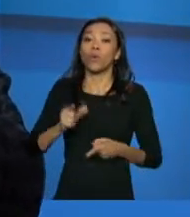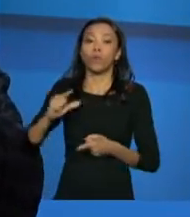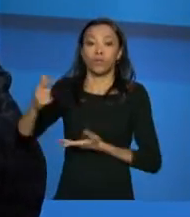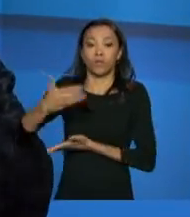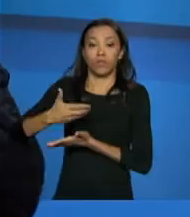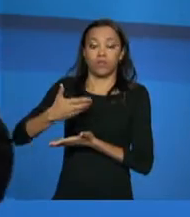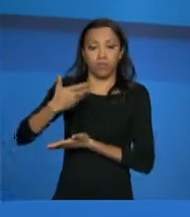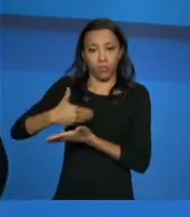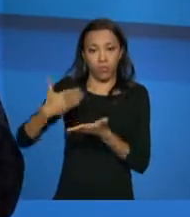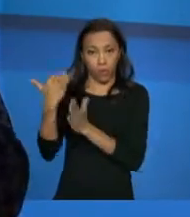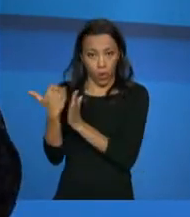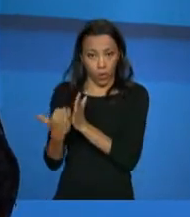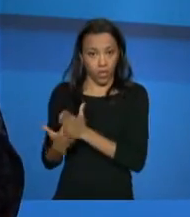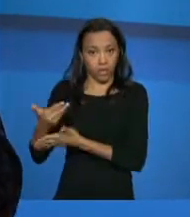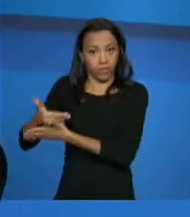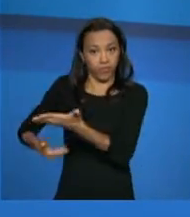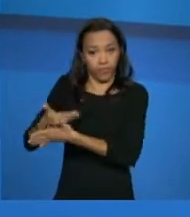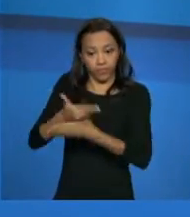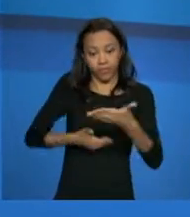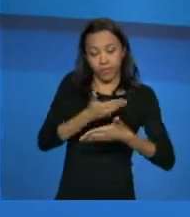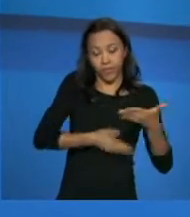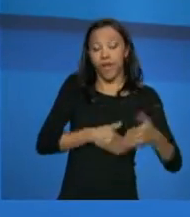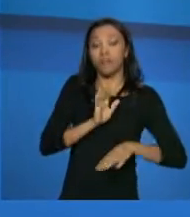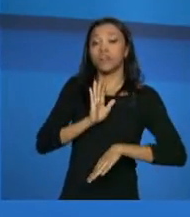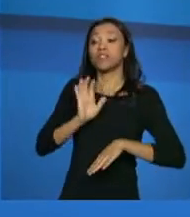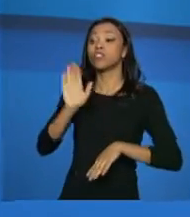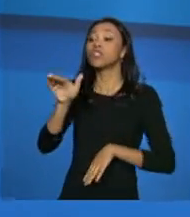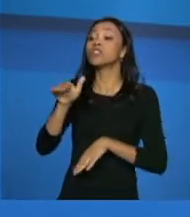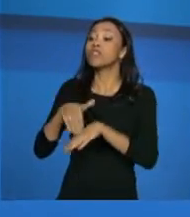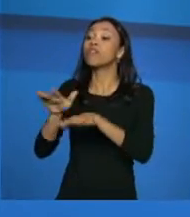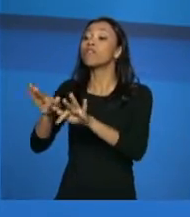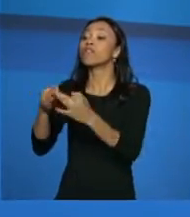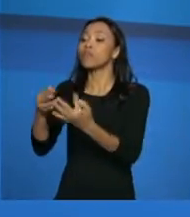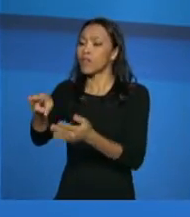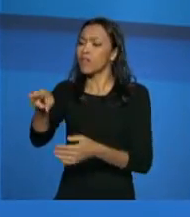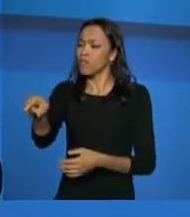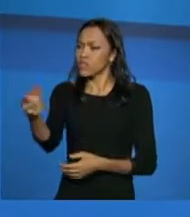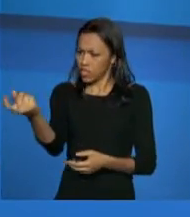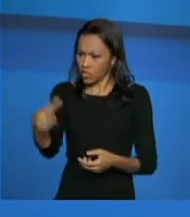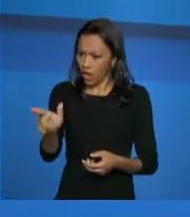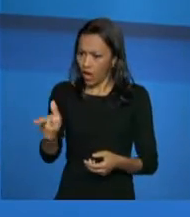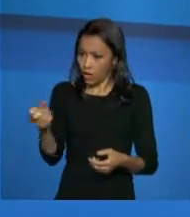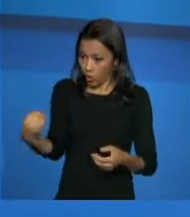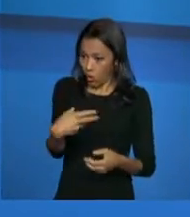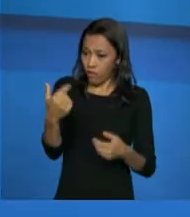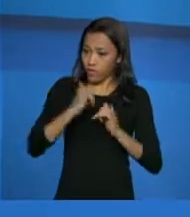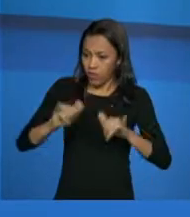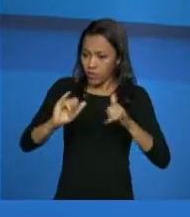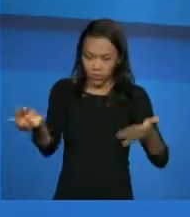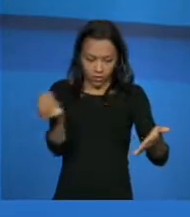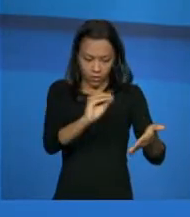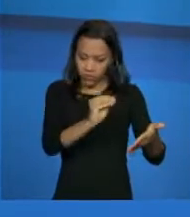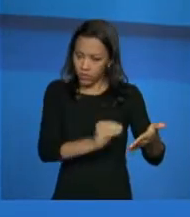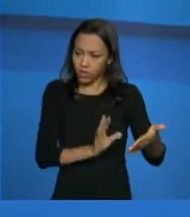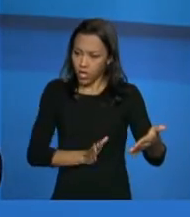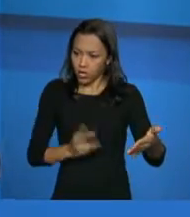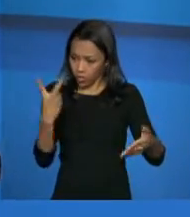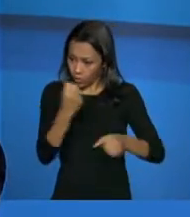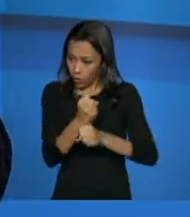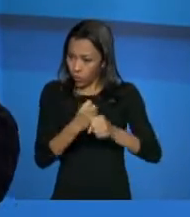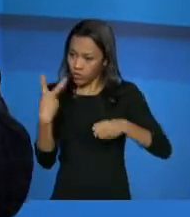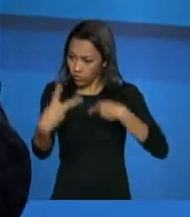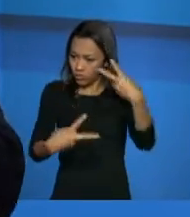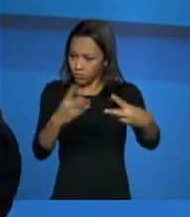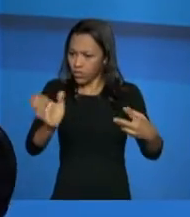vamos fazer o quê? Vamos chegar para essa família e perguntar, mas você não esqueceu de atualizar seu cadastro? Nós temos um indicativo aqui, que a sua renda já não é